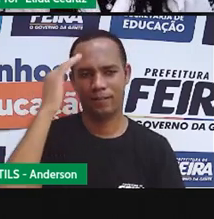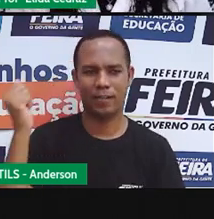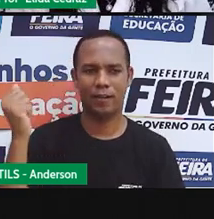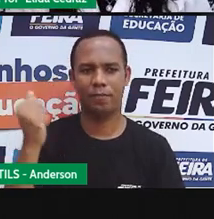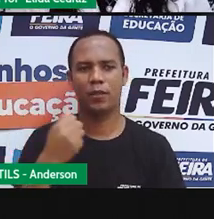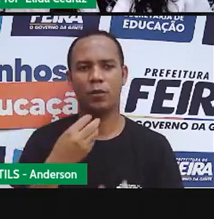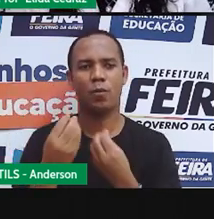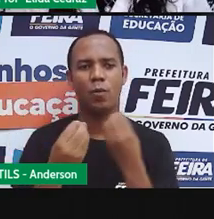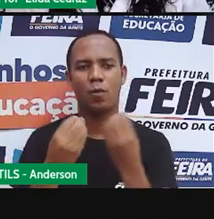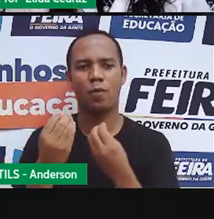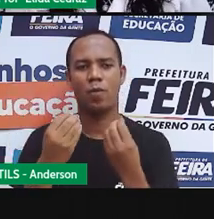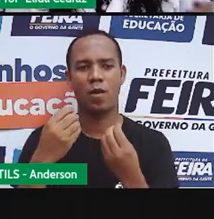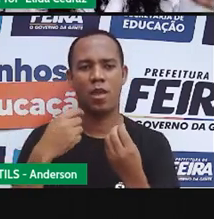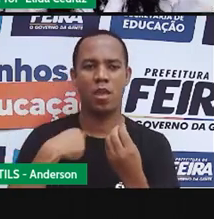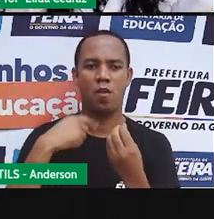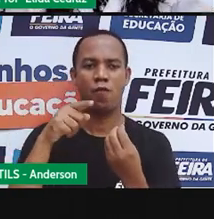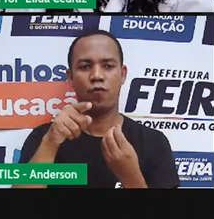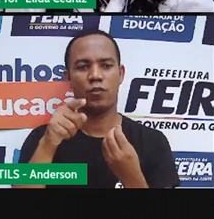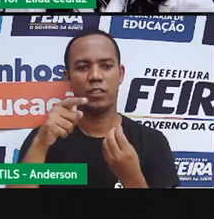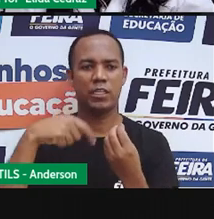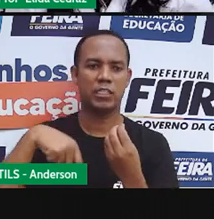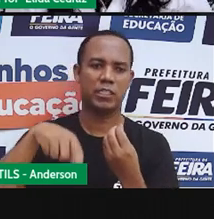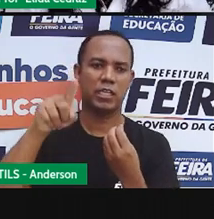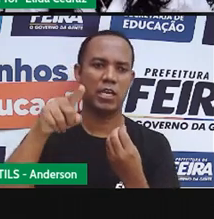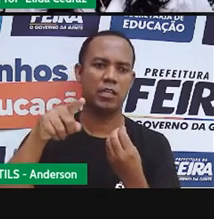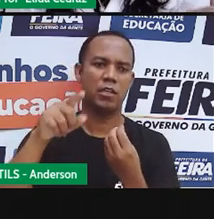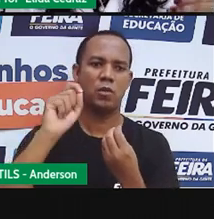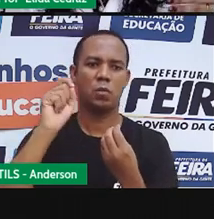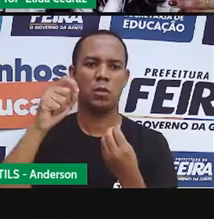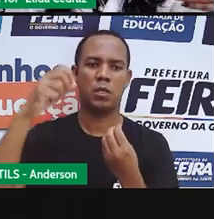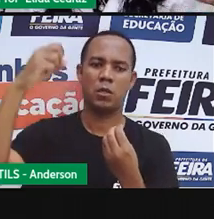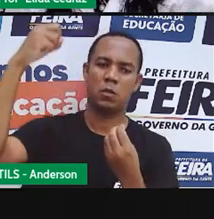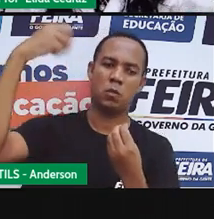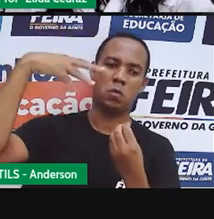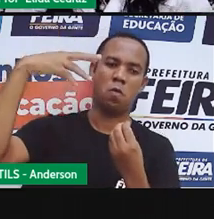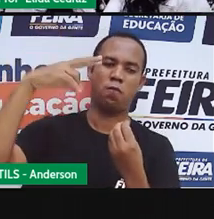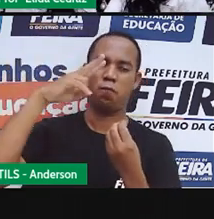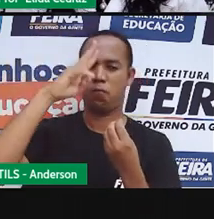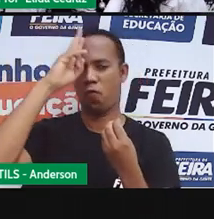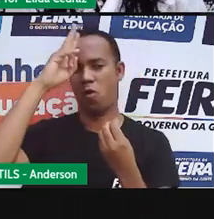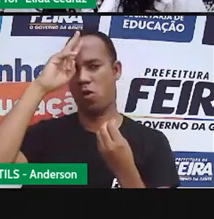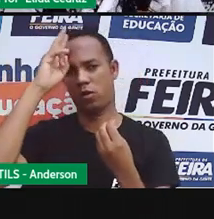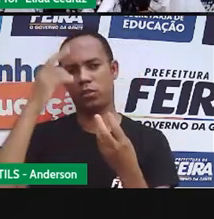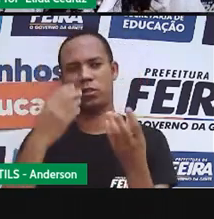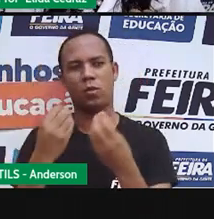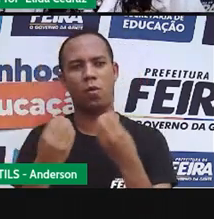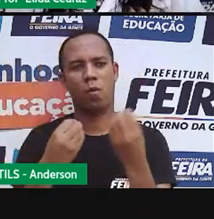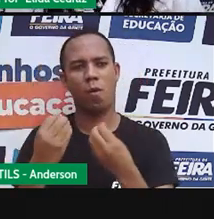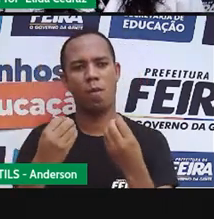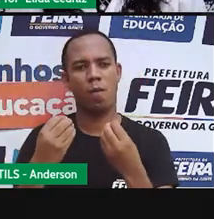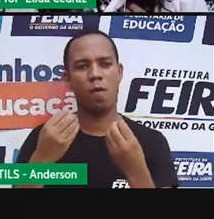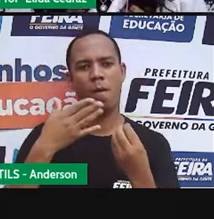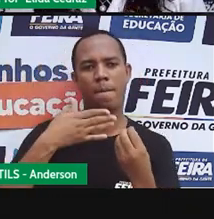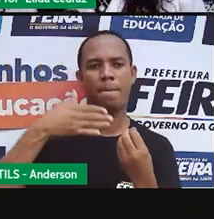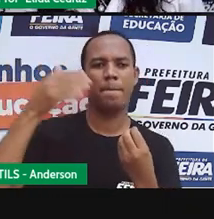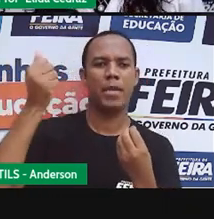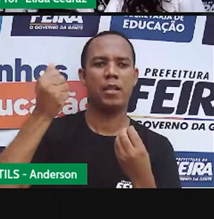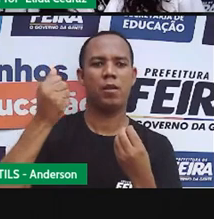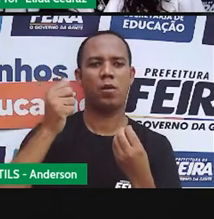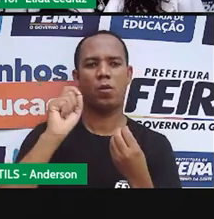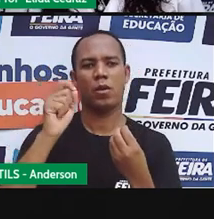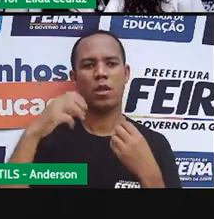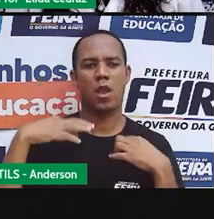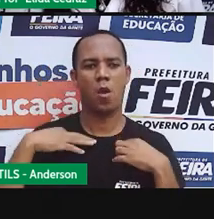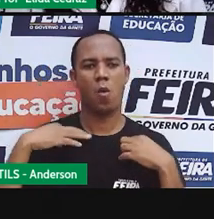Quando a gente for sair e que precisa tomar sol, for sair e que o sol estiver quente, a gente dá preferência às